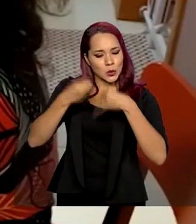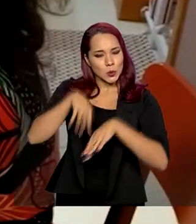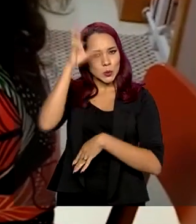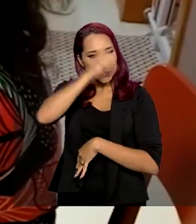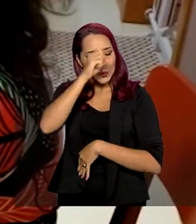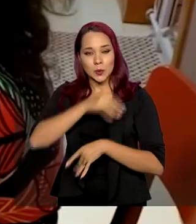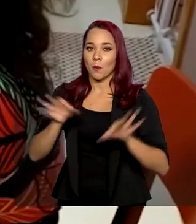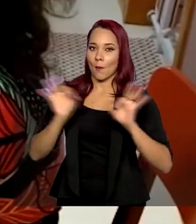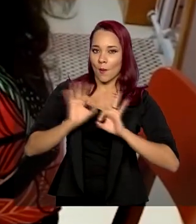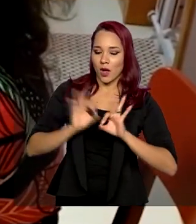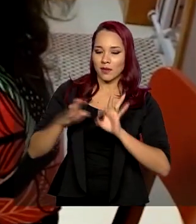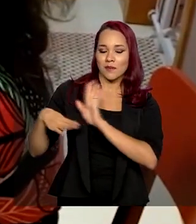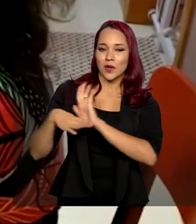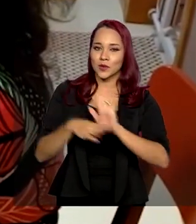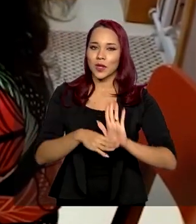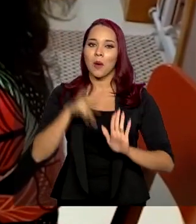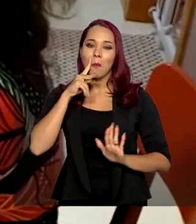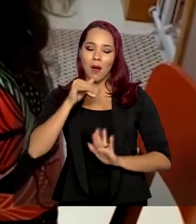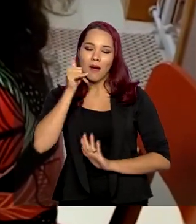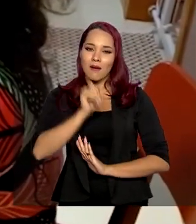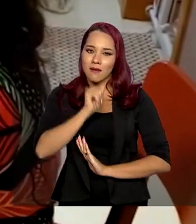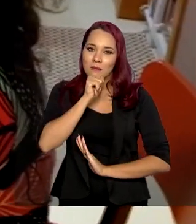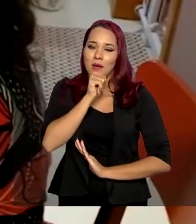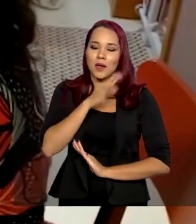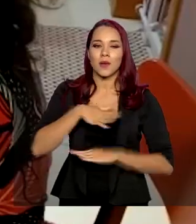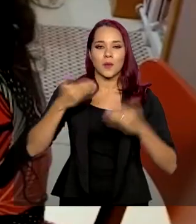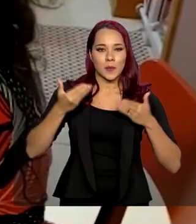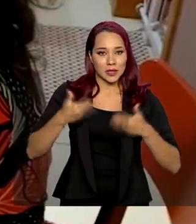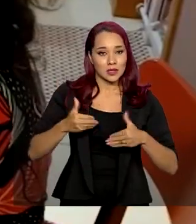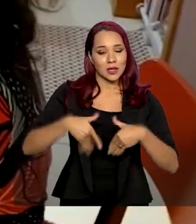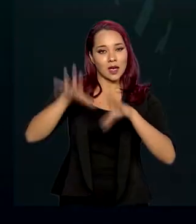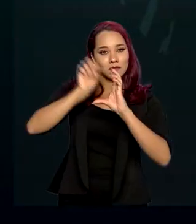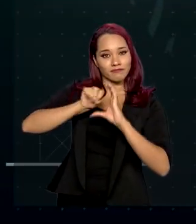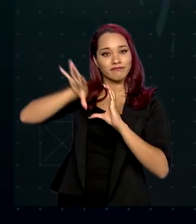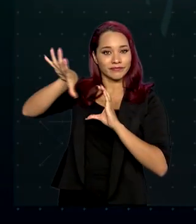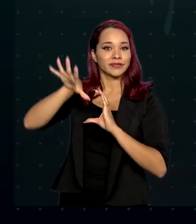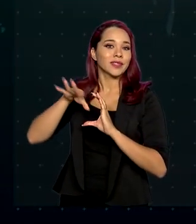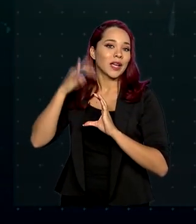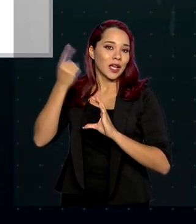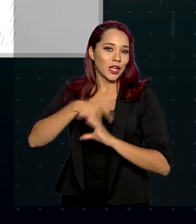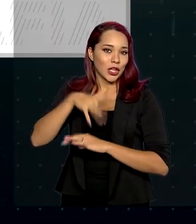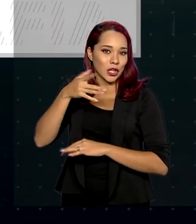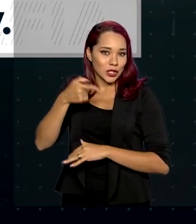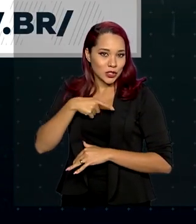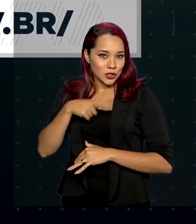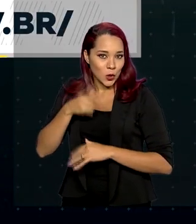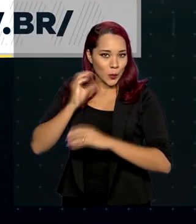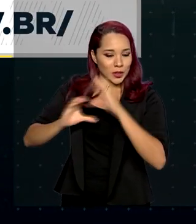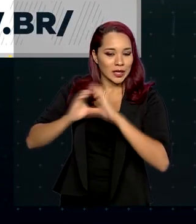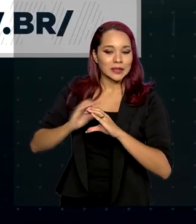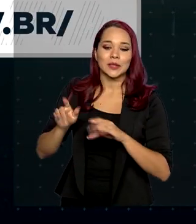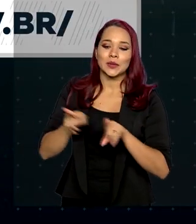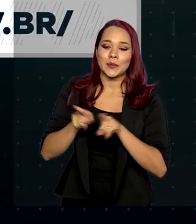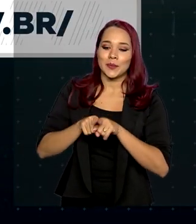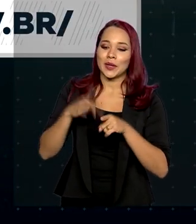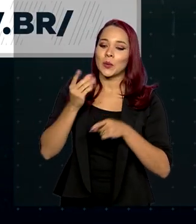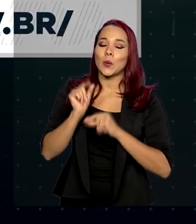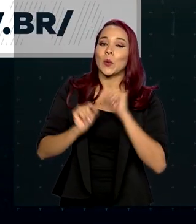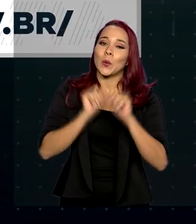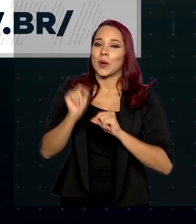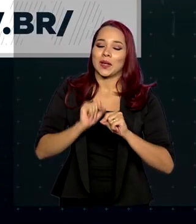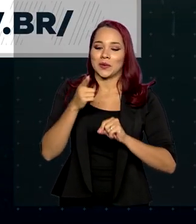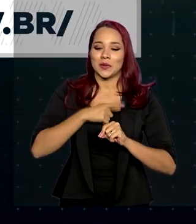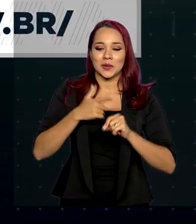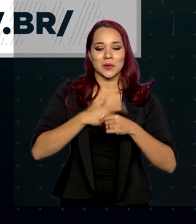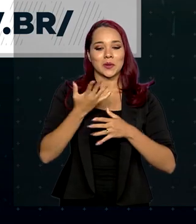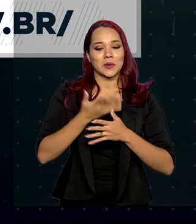Para ajudar os pais nessa tarefa, o Ministério da Ciência, Tecnologia, Inovações e Comunicações disponibilizou